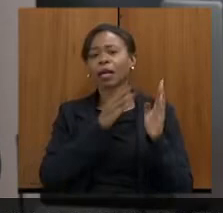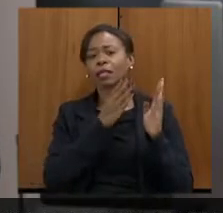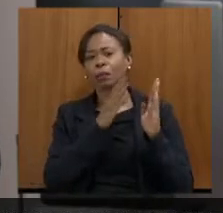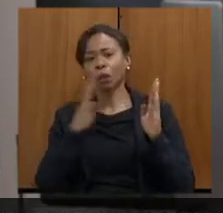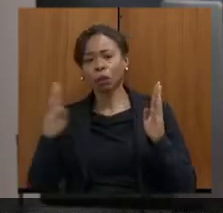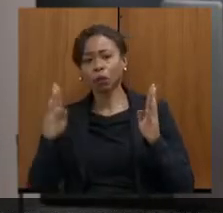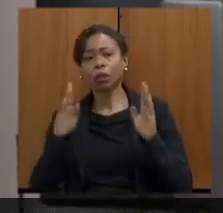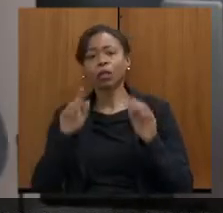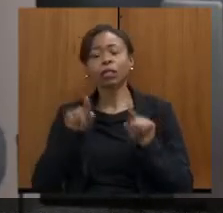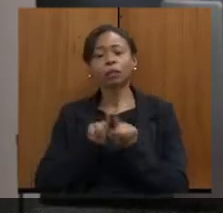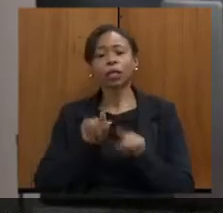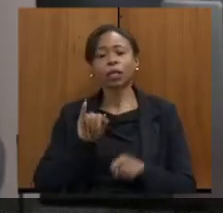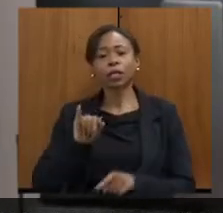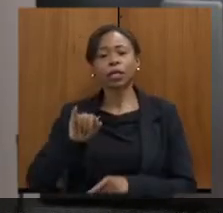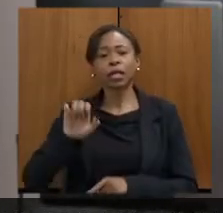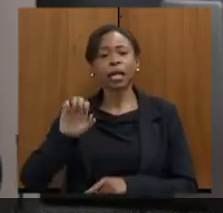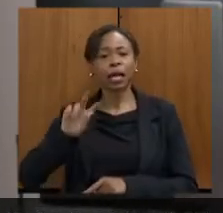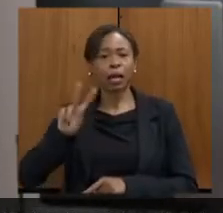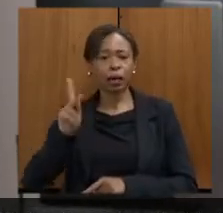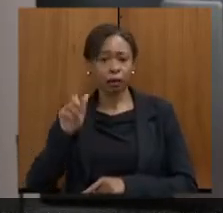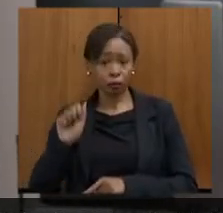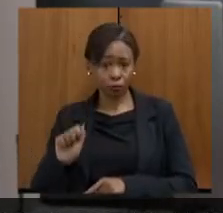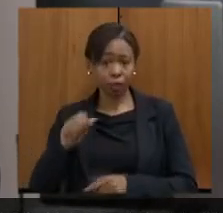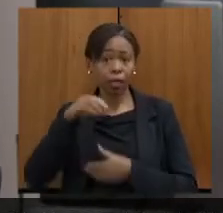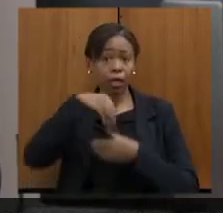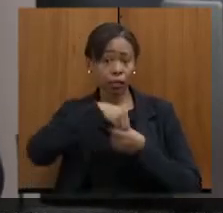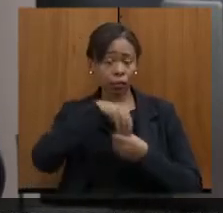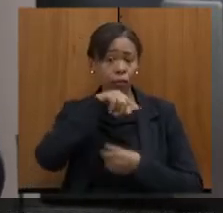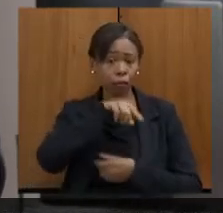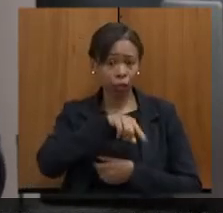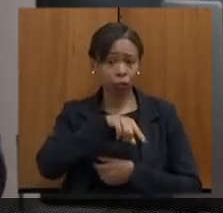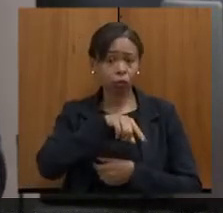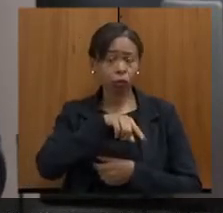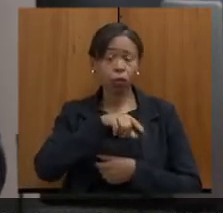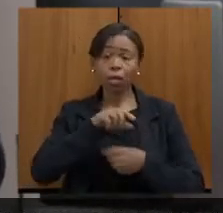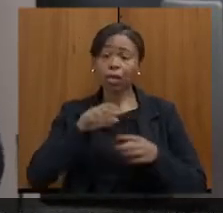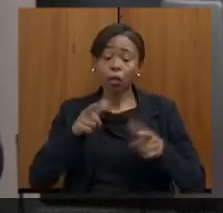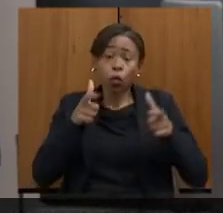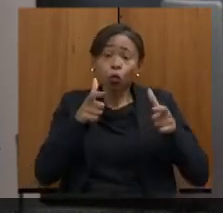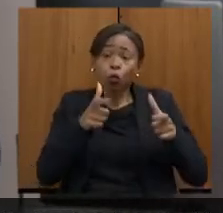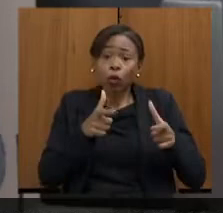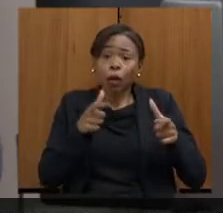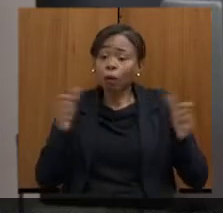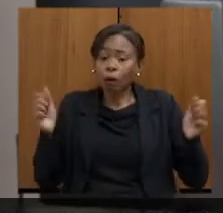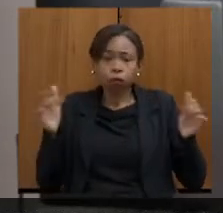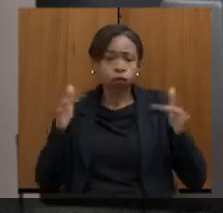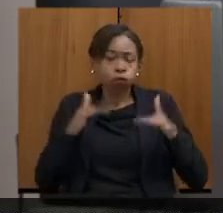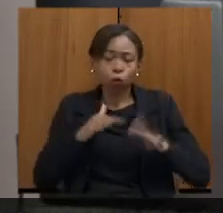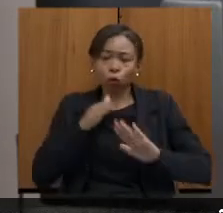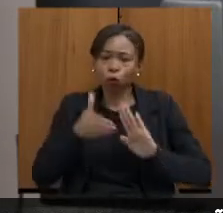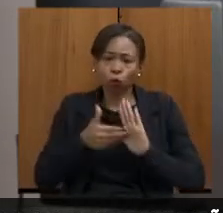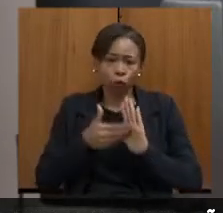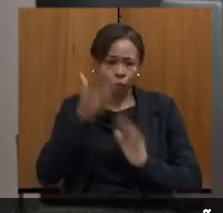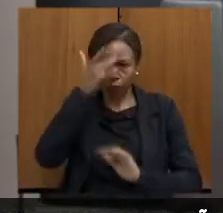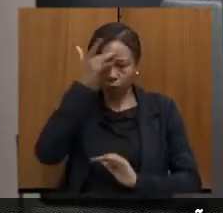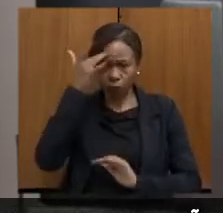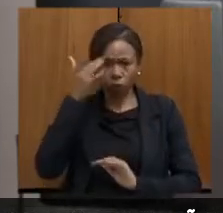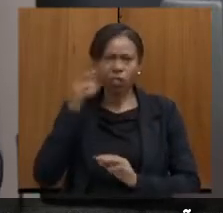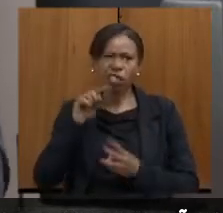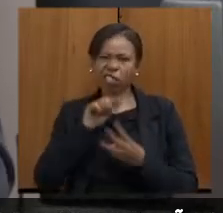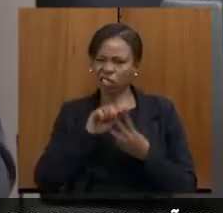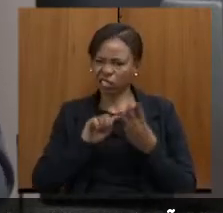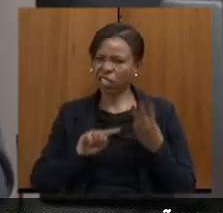IEFA lá, e a cobertura, um lugar para todos. São esses dois novos equipamentos, ou três, mas